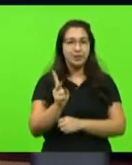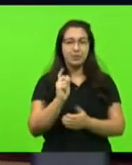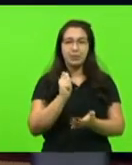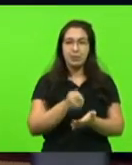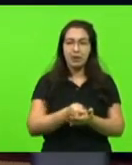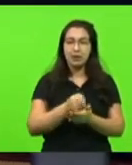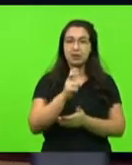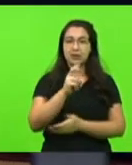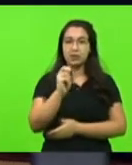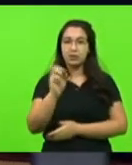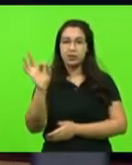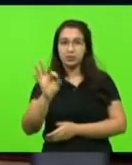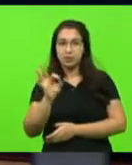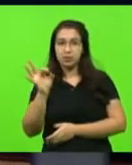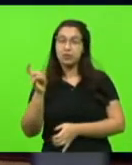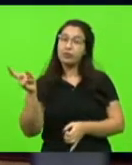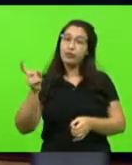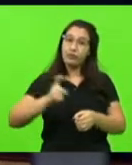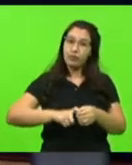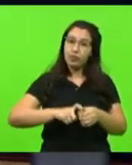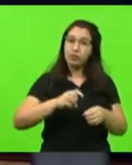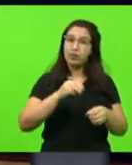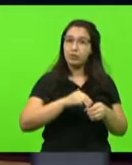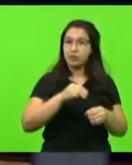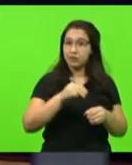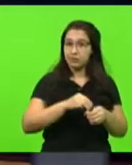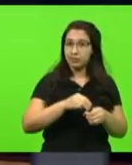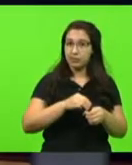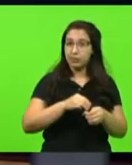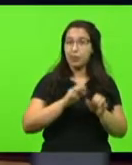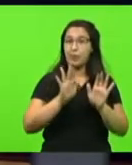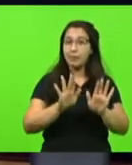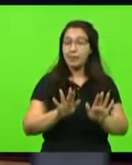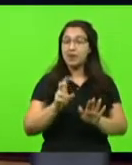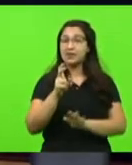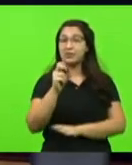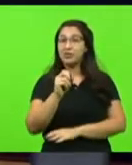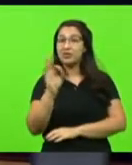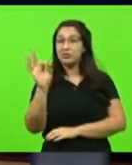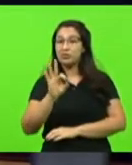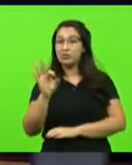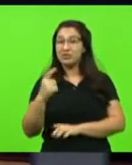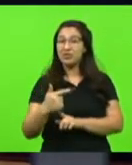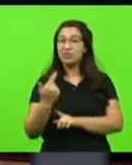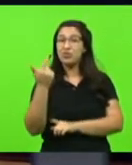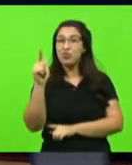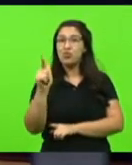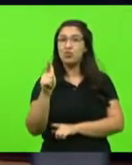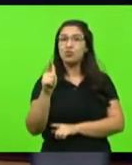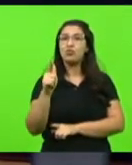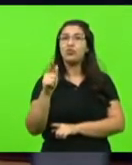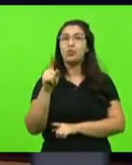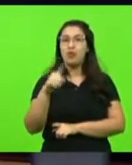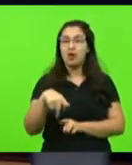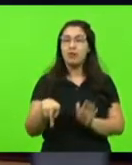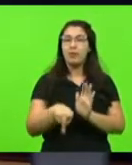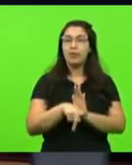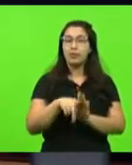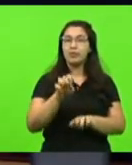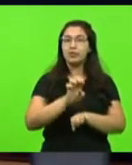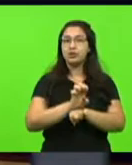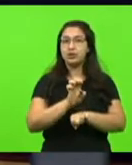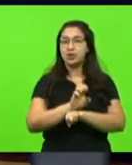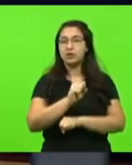volta para os municípios. E 50% desse recurso vai para o Estado de Santa Catarina fazer as